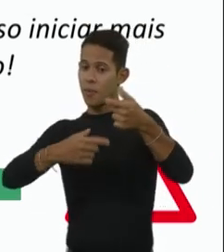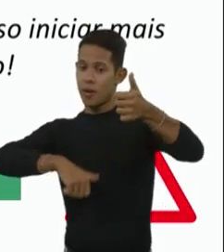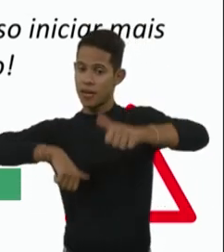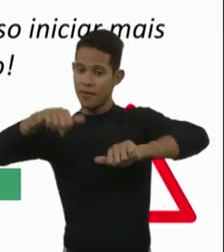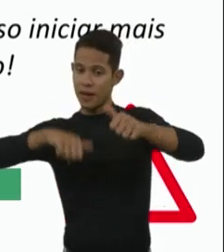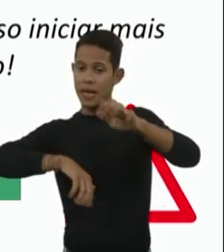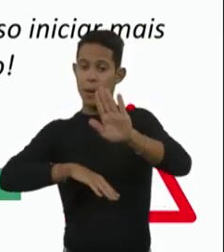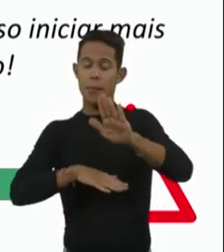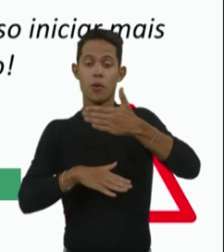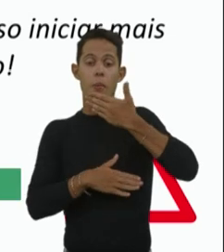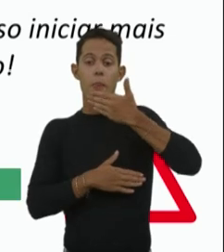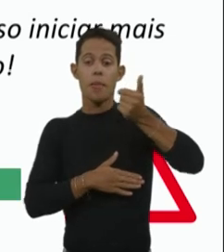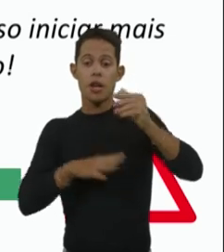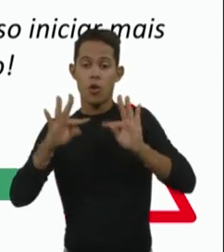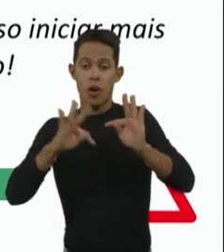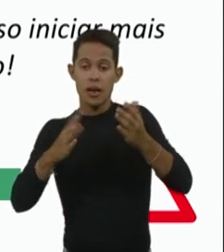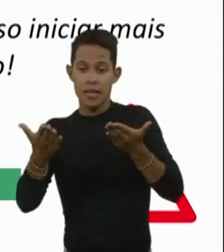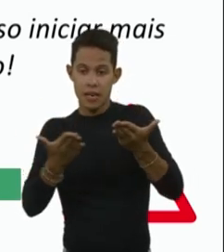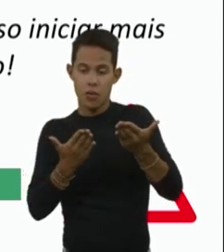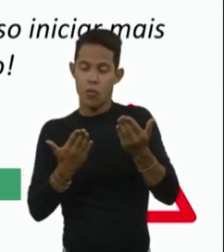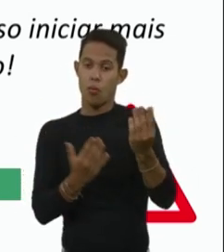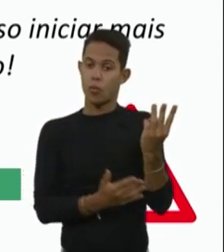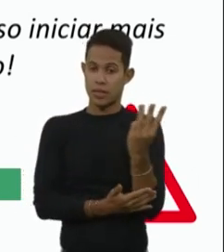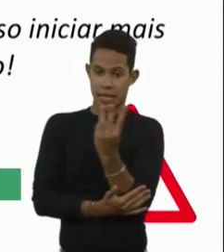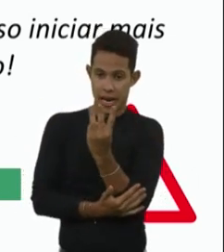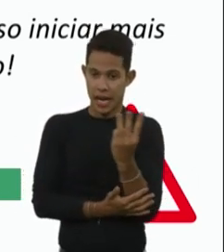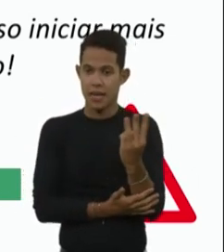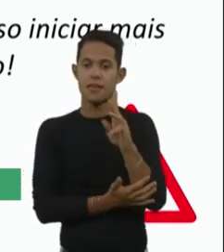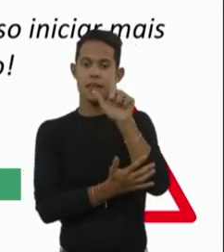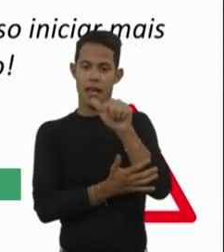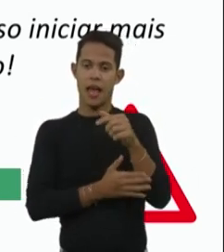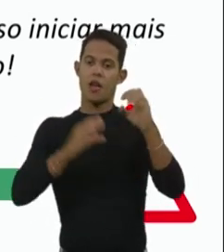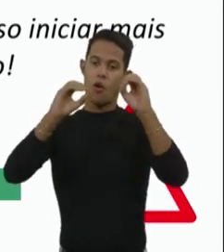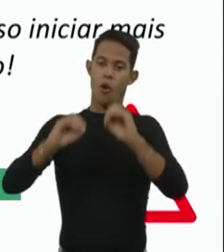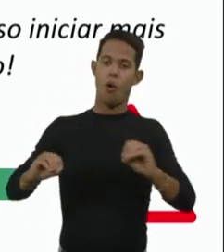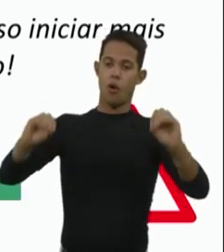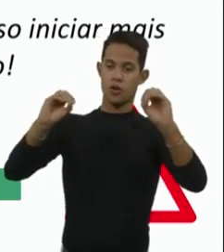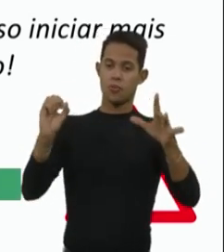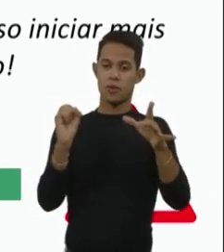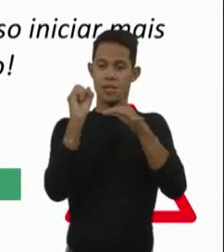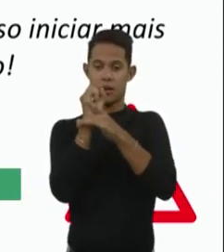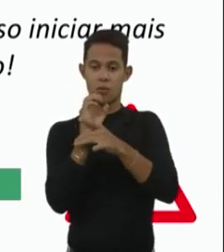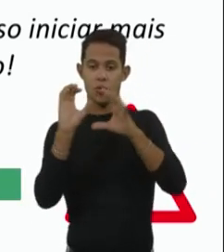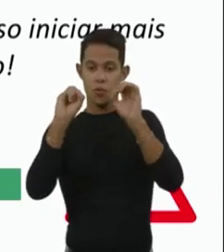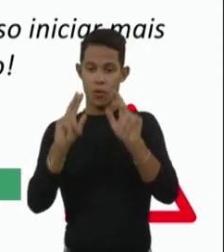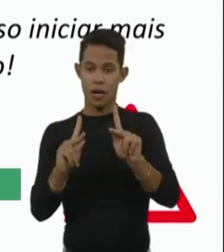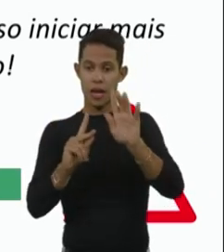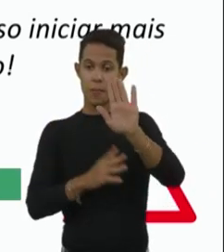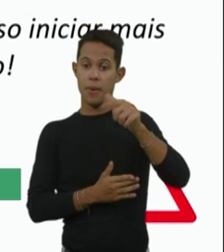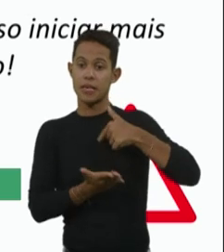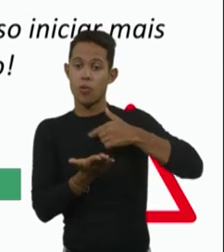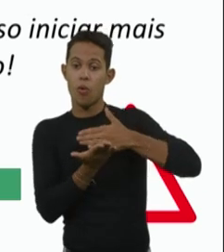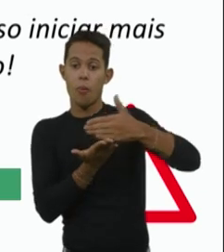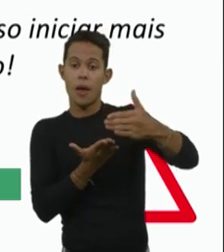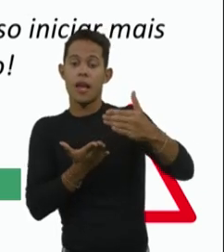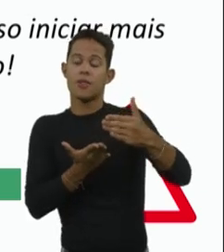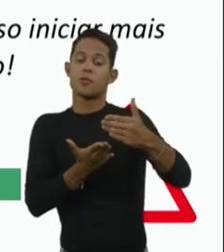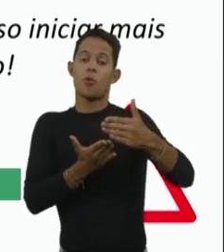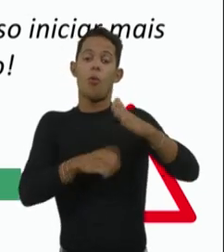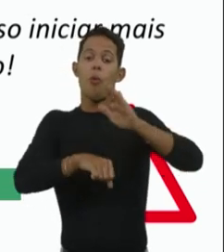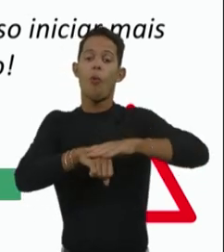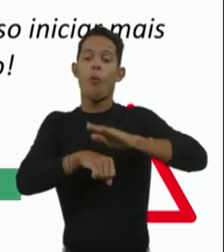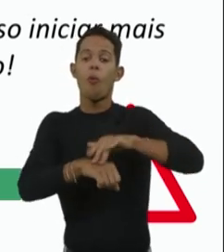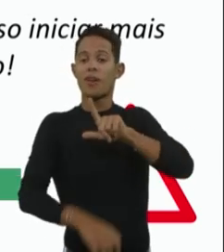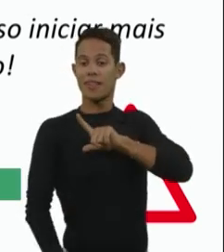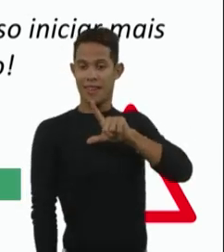melhor tratamento, os três são bons, os três são eficazes, os três são seguros, aquele que eu começo, que eu tiver na mão antes é aquele